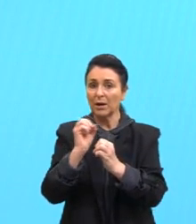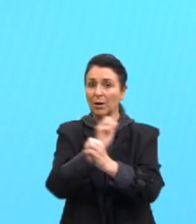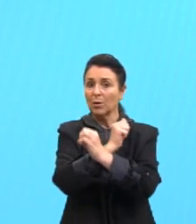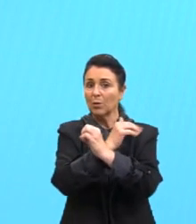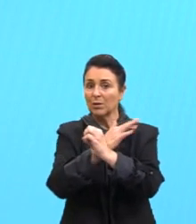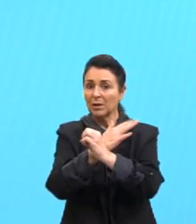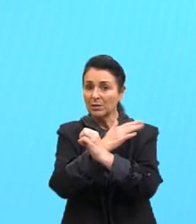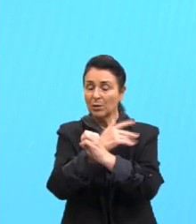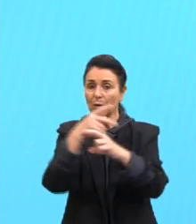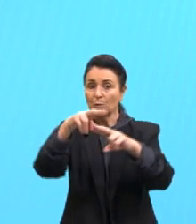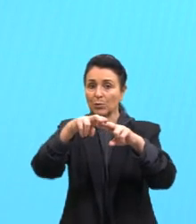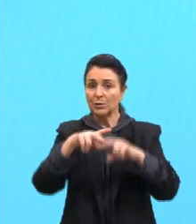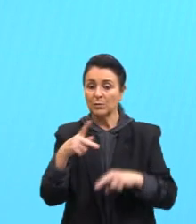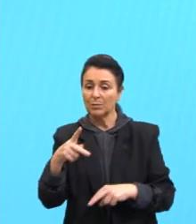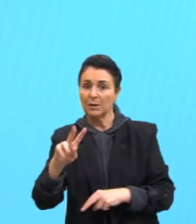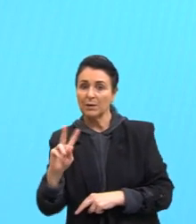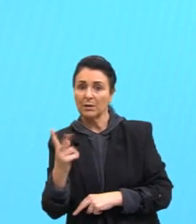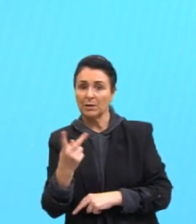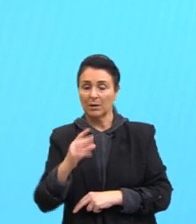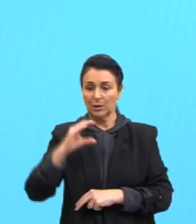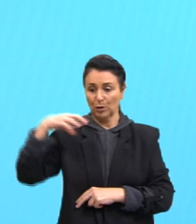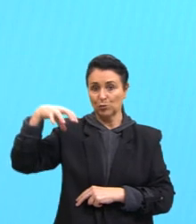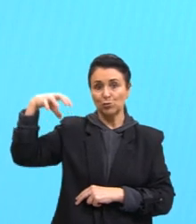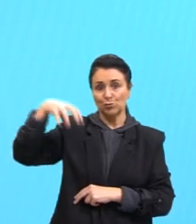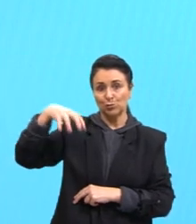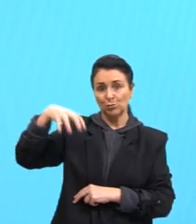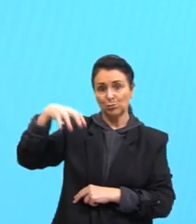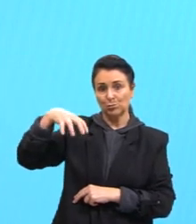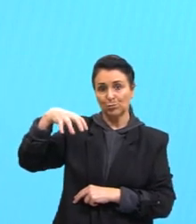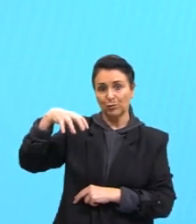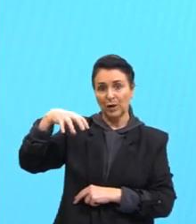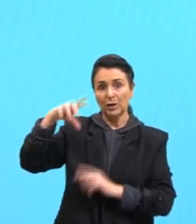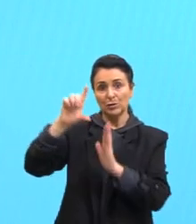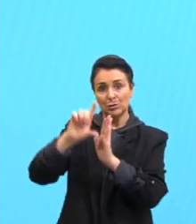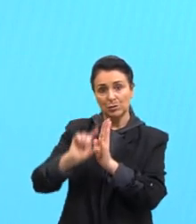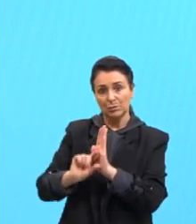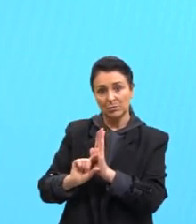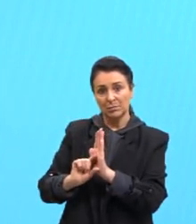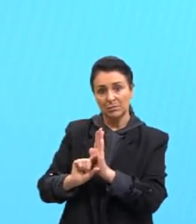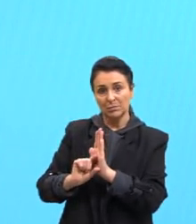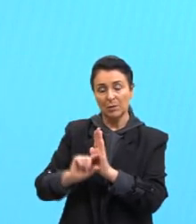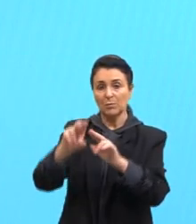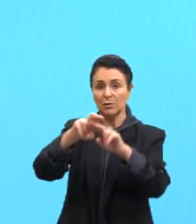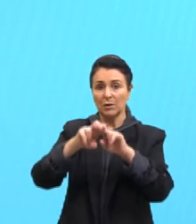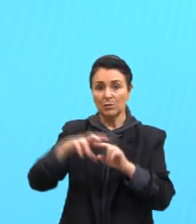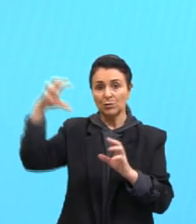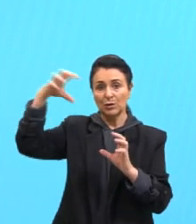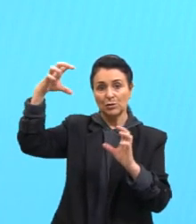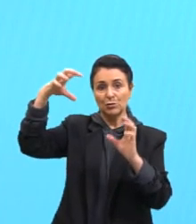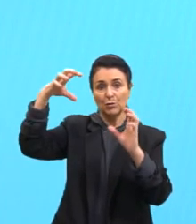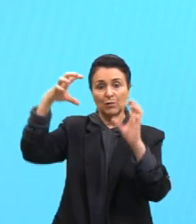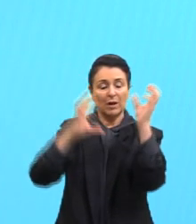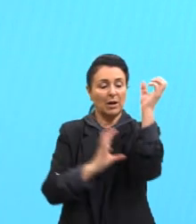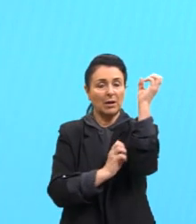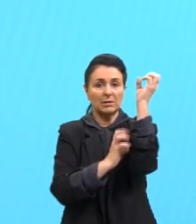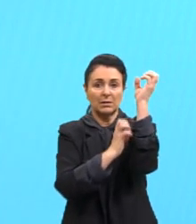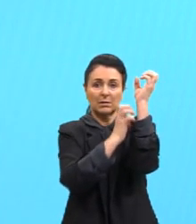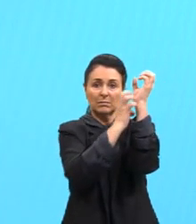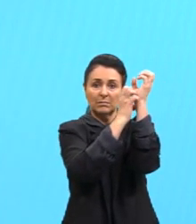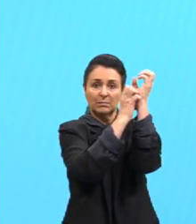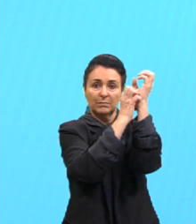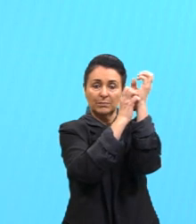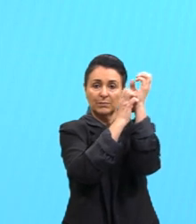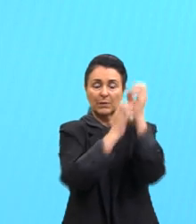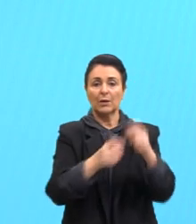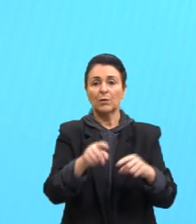pH da chuva acaba sendo, acaba baixando, acaba se tornando uma chuva ácida. Por quê? Quando eu falo dos óxidos ou